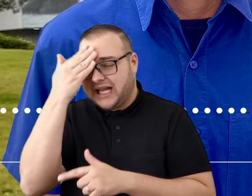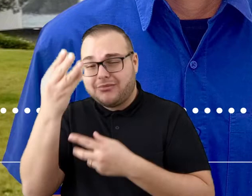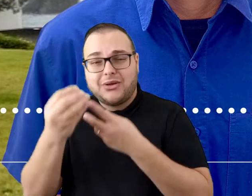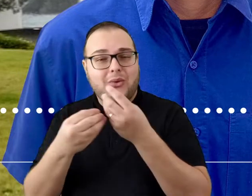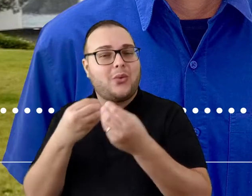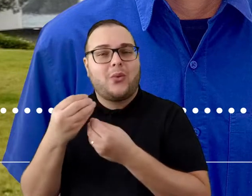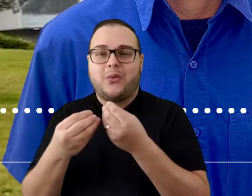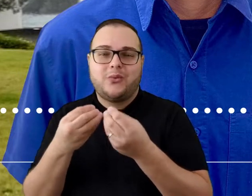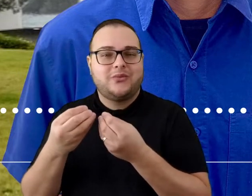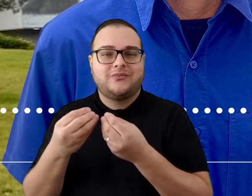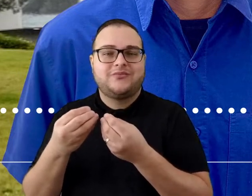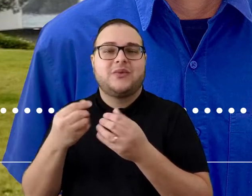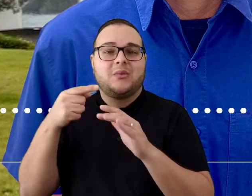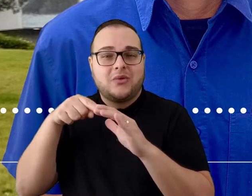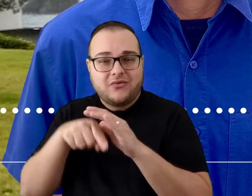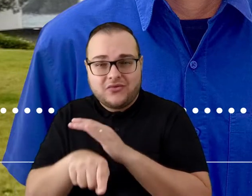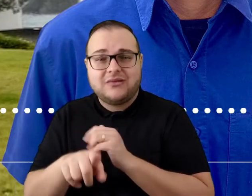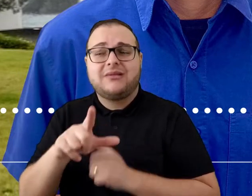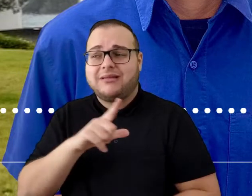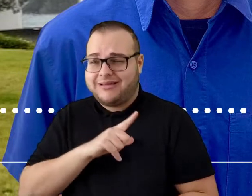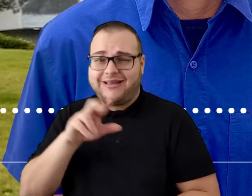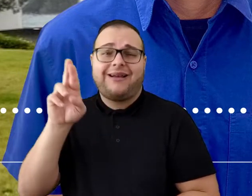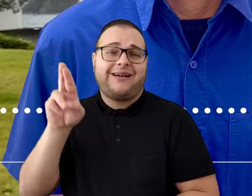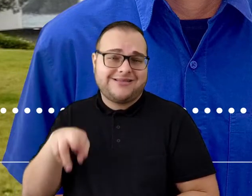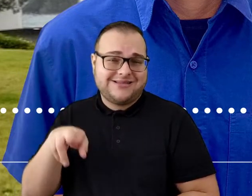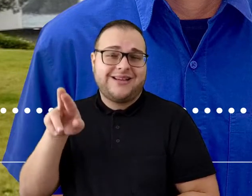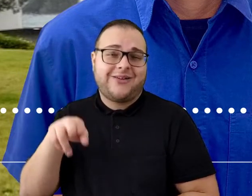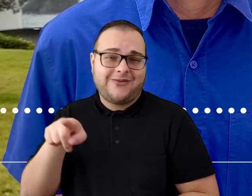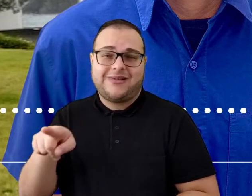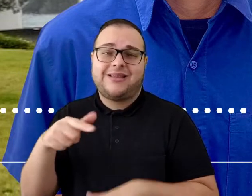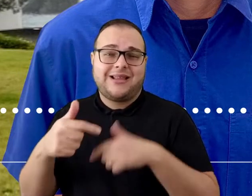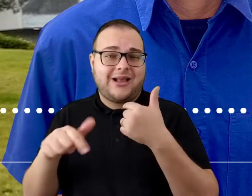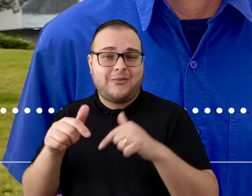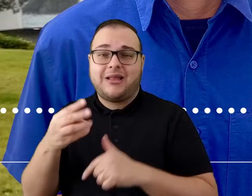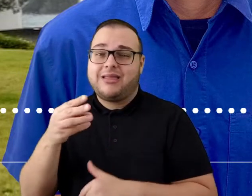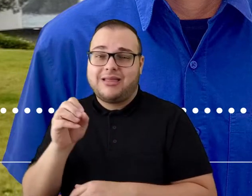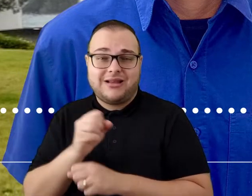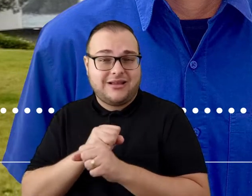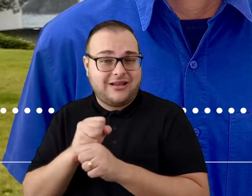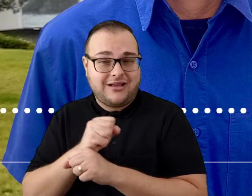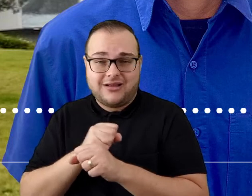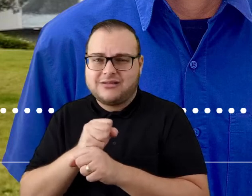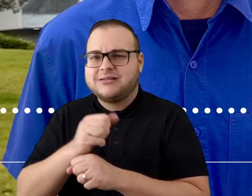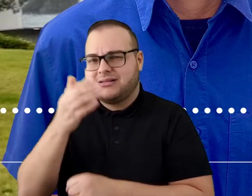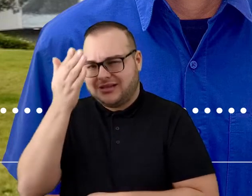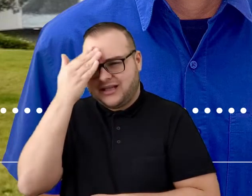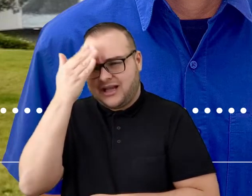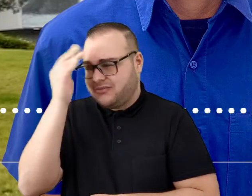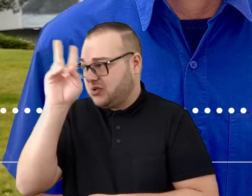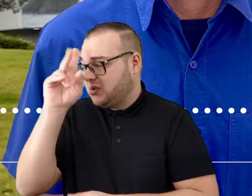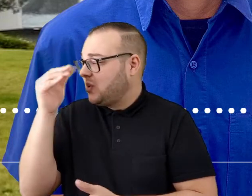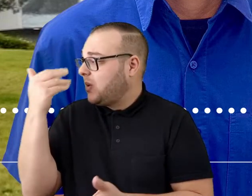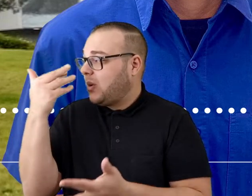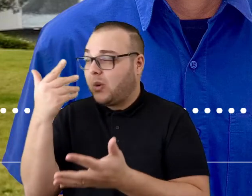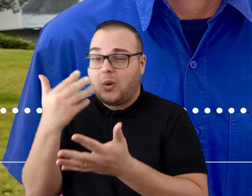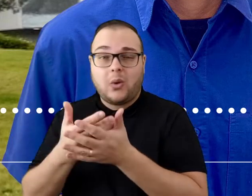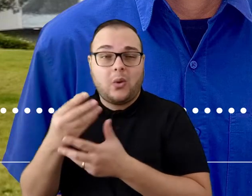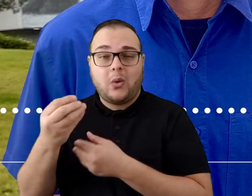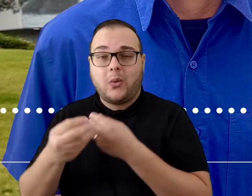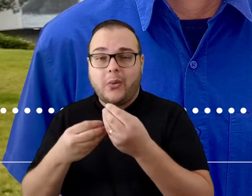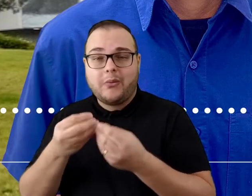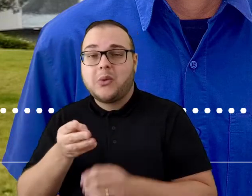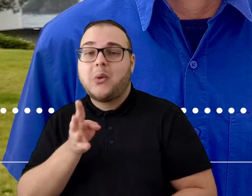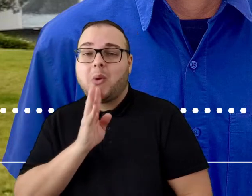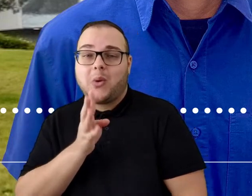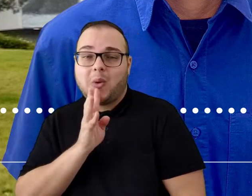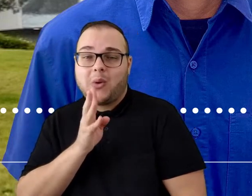ser o centro dono daquilo. E é com razão. Você tem 30 anos de empresa, você sabe o que aconteceu ali. São 30 anos que